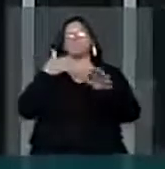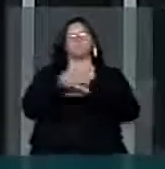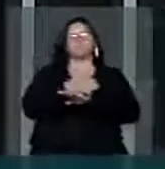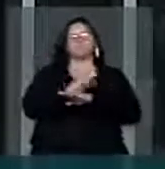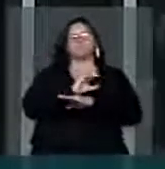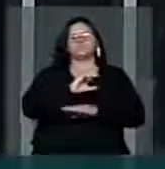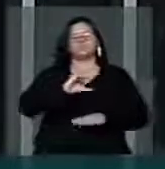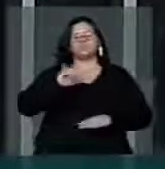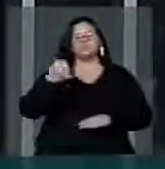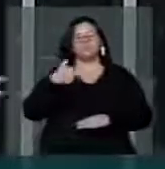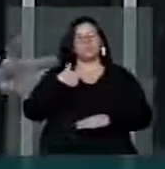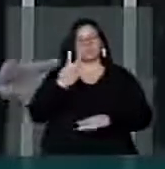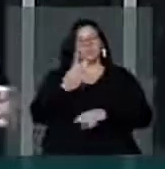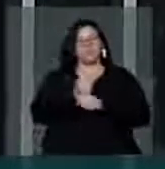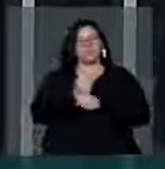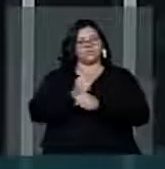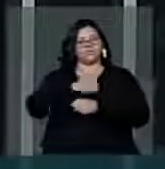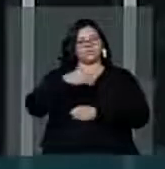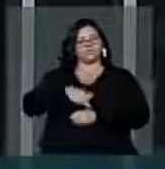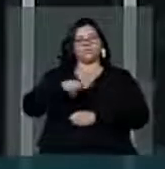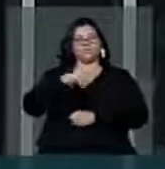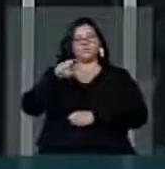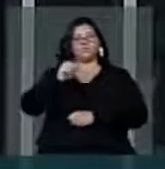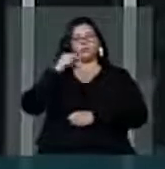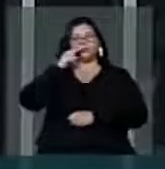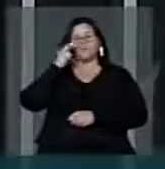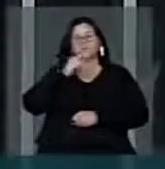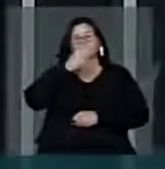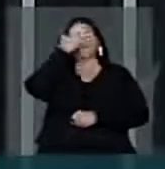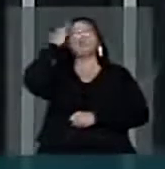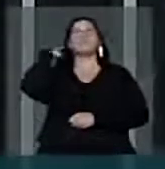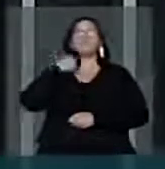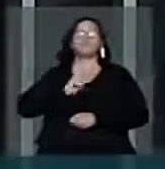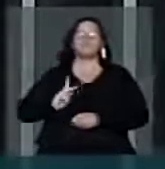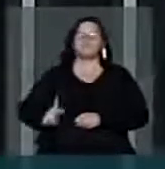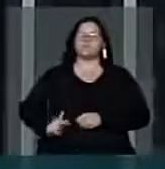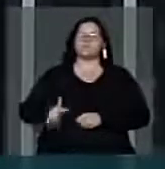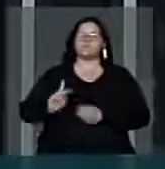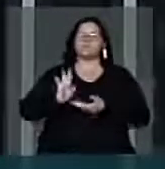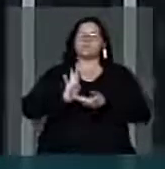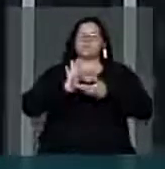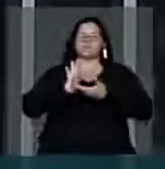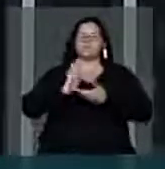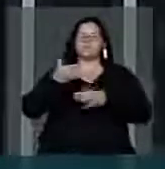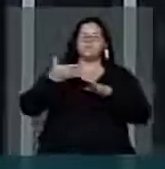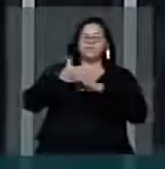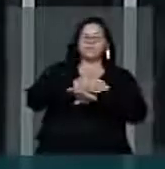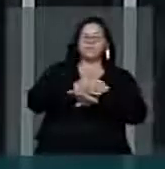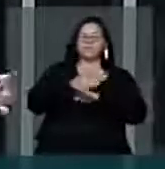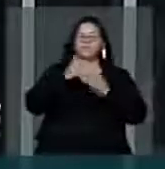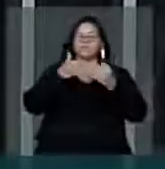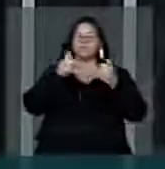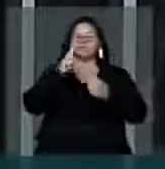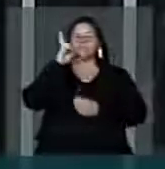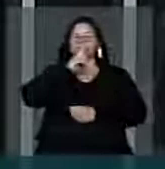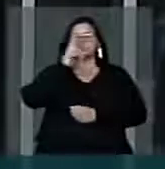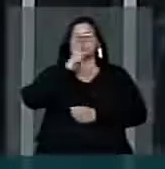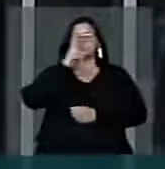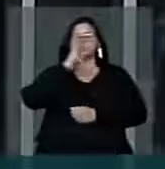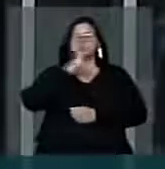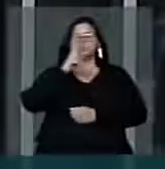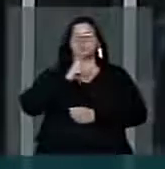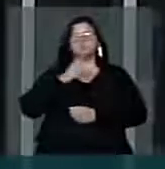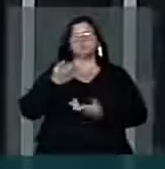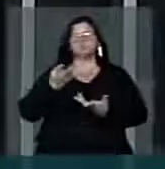nessa casa há dois anos, nunca tive visto um presidente da casa IACCJ pedir urgência por um tema de tamanha relevância e